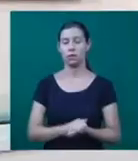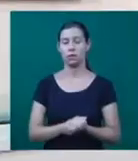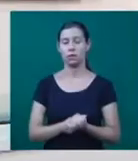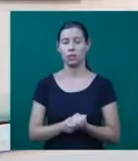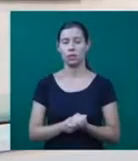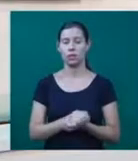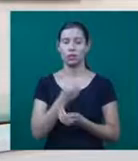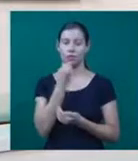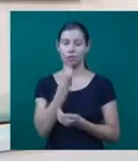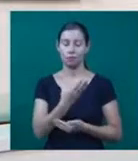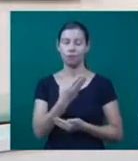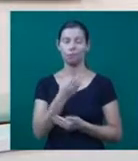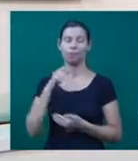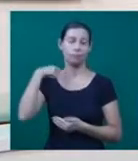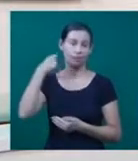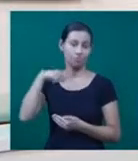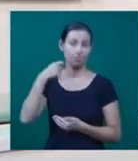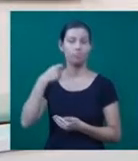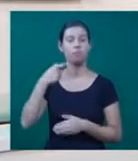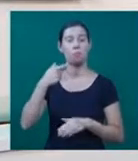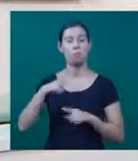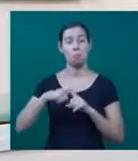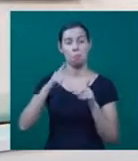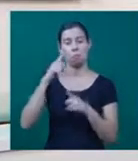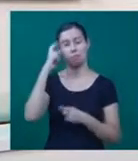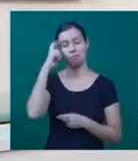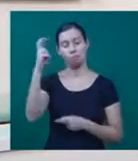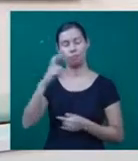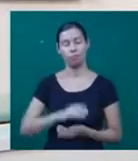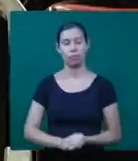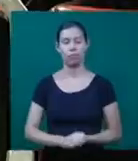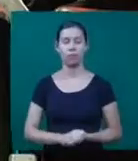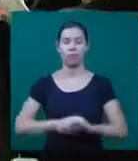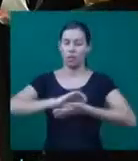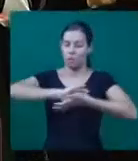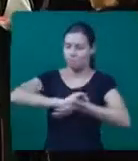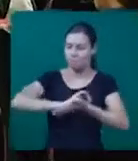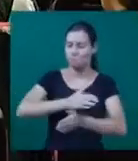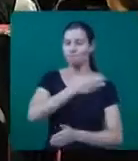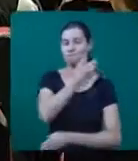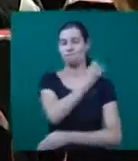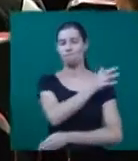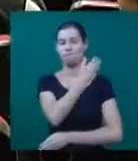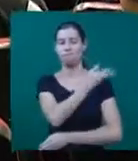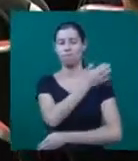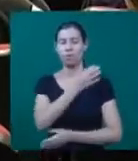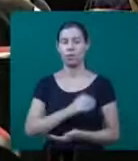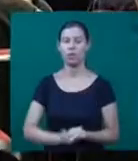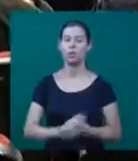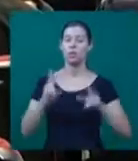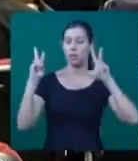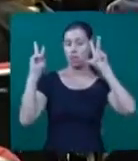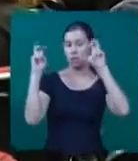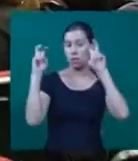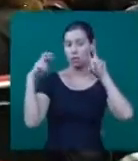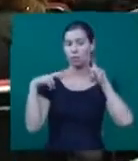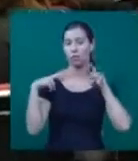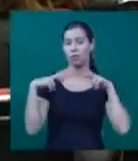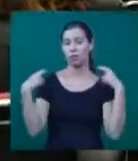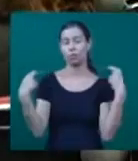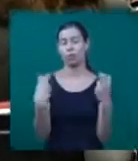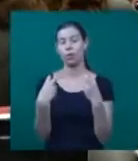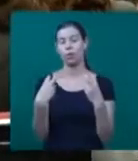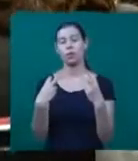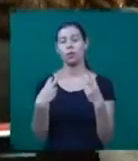artistas da cidade, mais cultura para a população. Opressão e preconceito racial são temas de uma roda de conversa